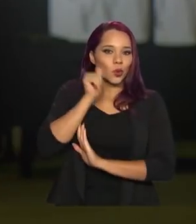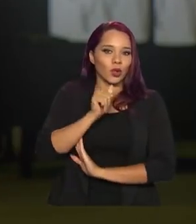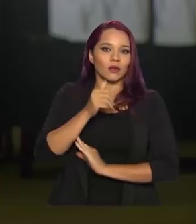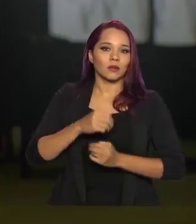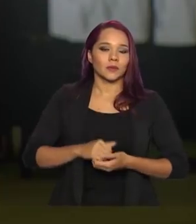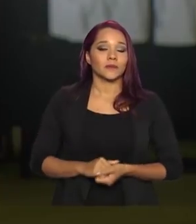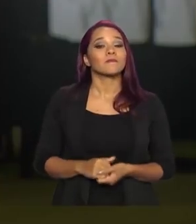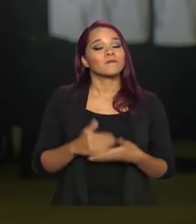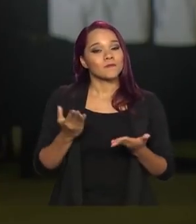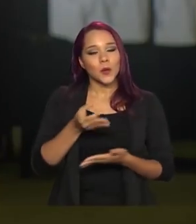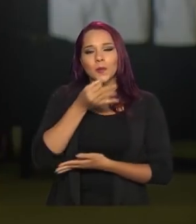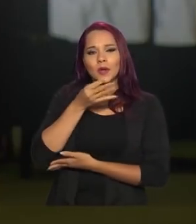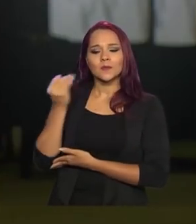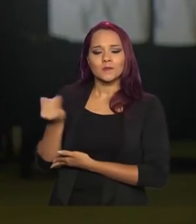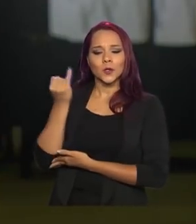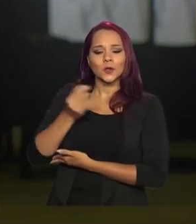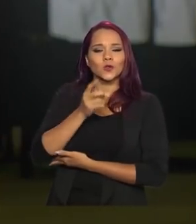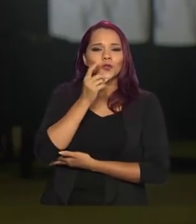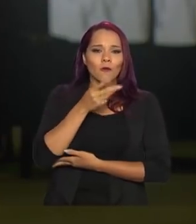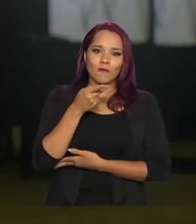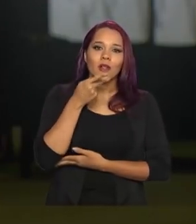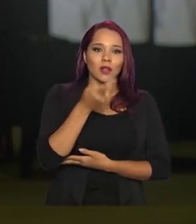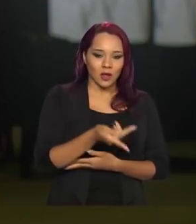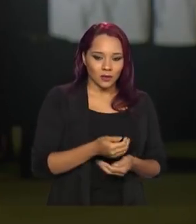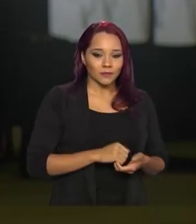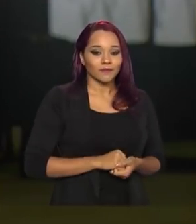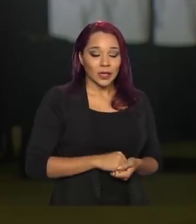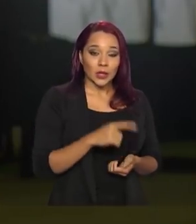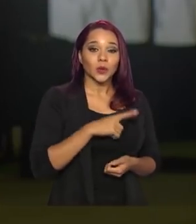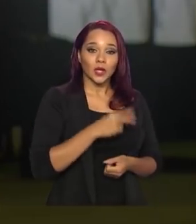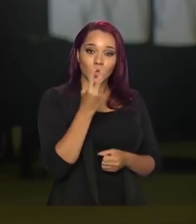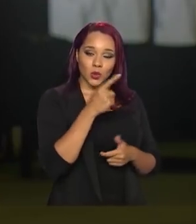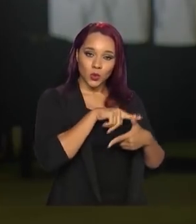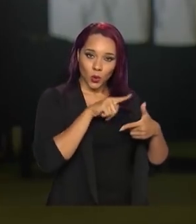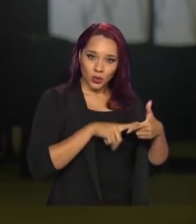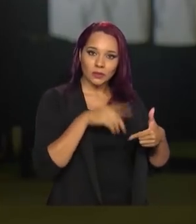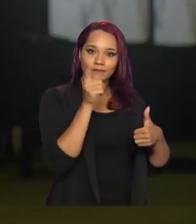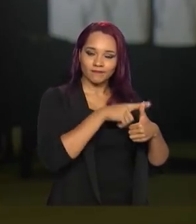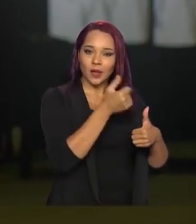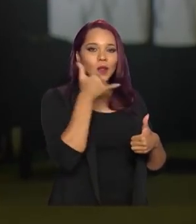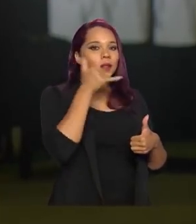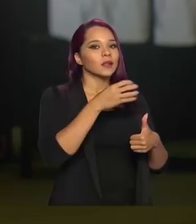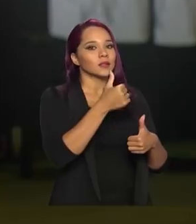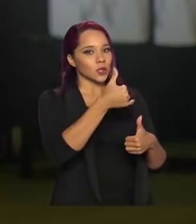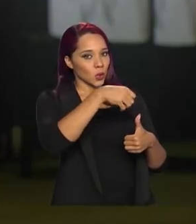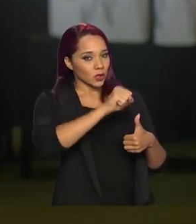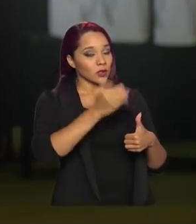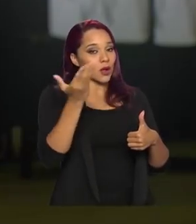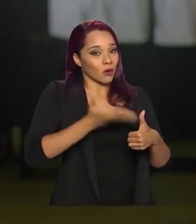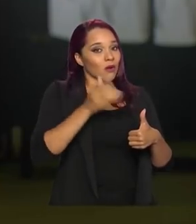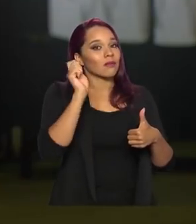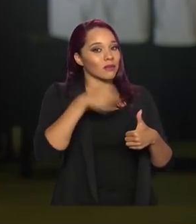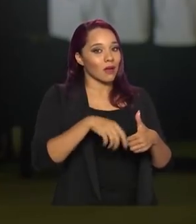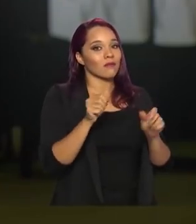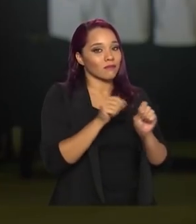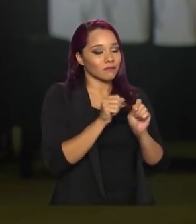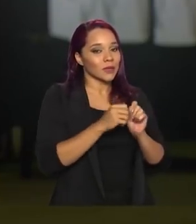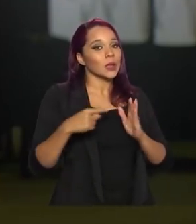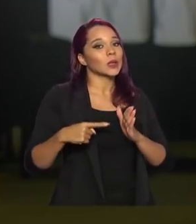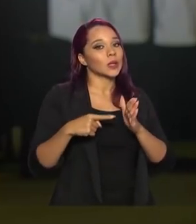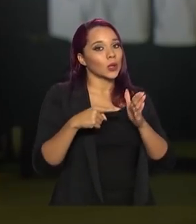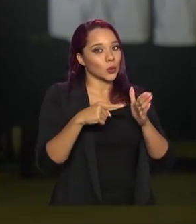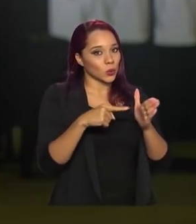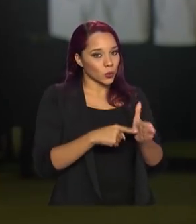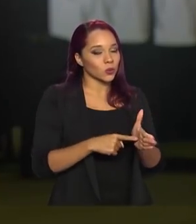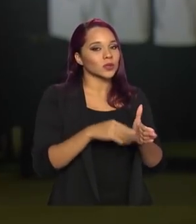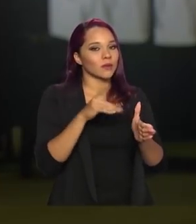acho que é importante só a gente reforçar isso. São dois canais. O Ligue 780 agora pode ser feito, a denúncia pode ser